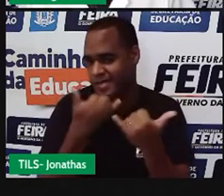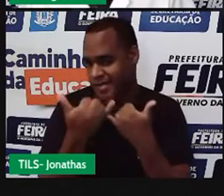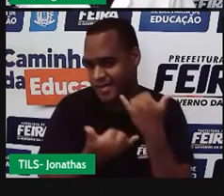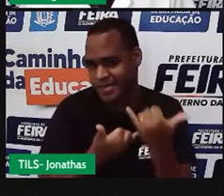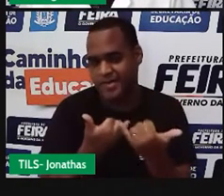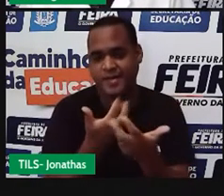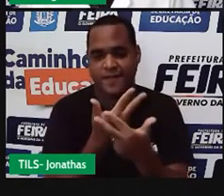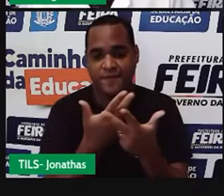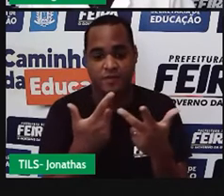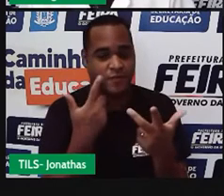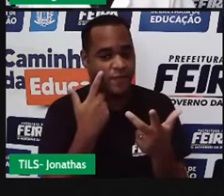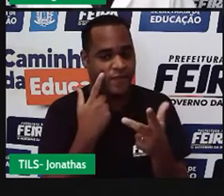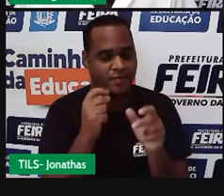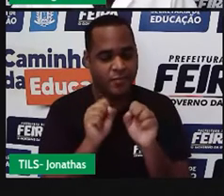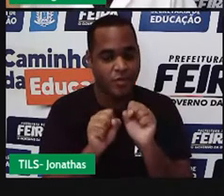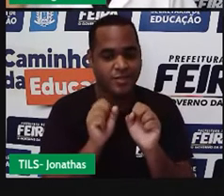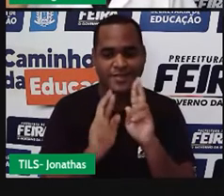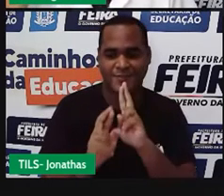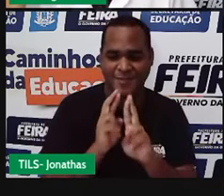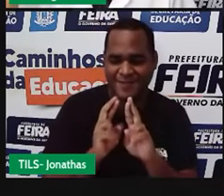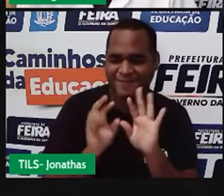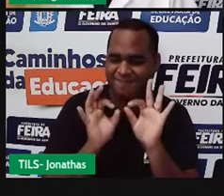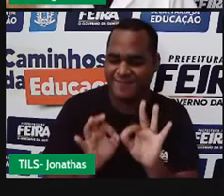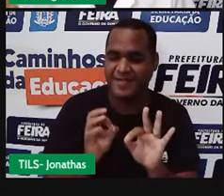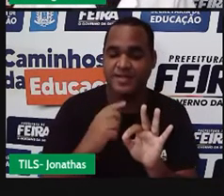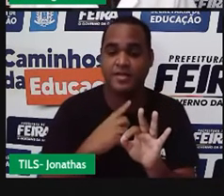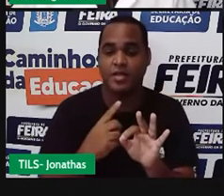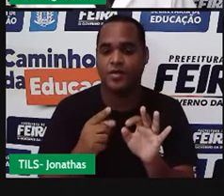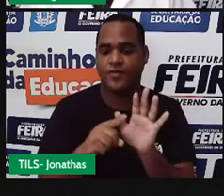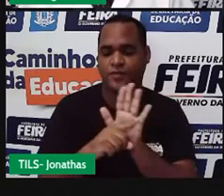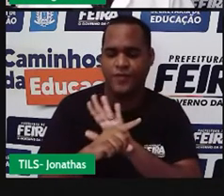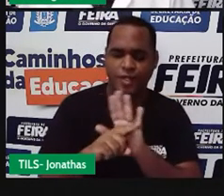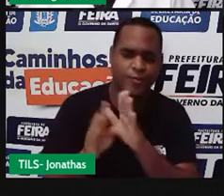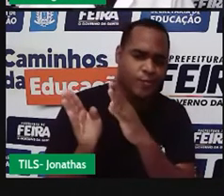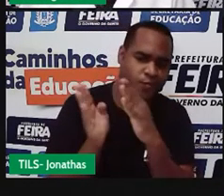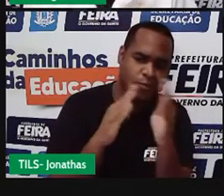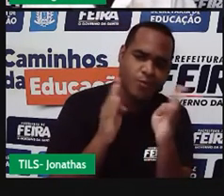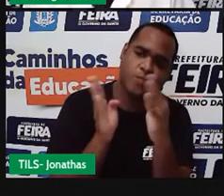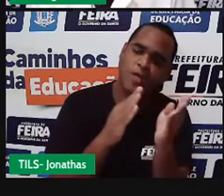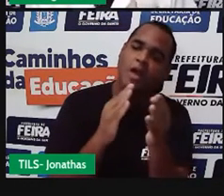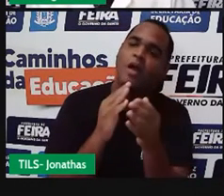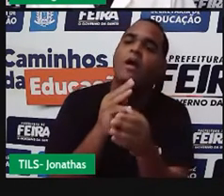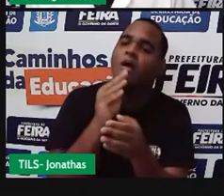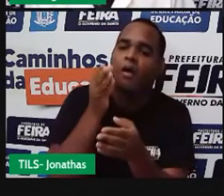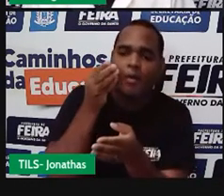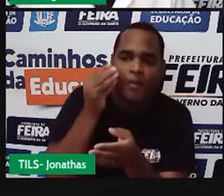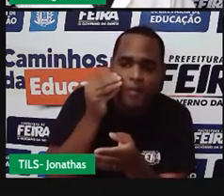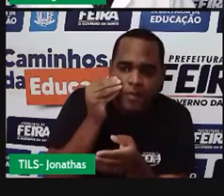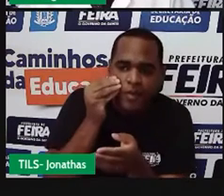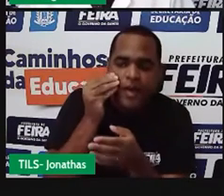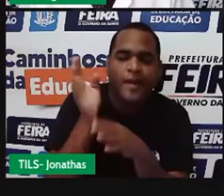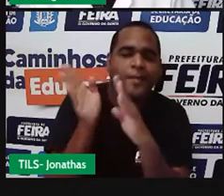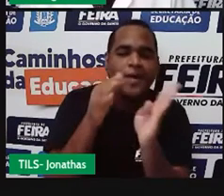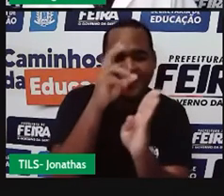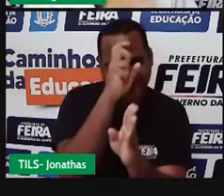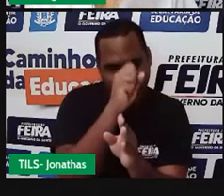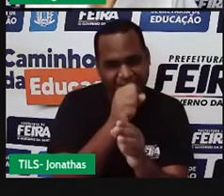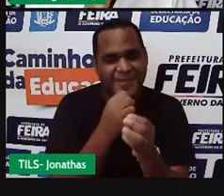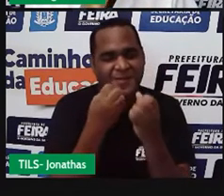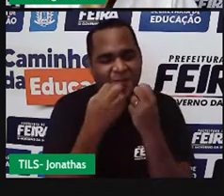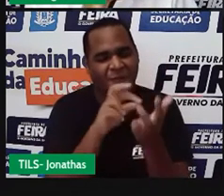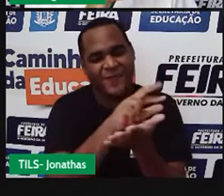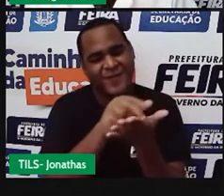proposta de atividades, você vai encontrar vídeos, né? Do Seninha. Tem muita coisa legal, eu te convido